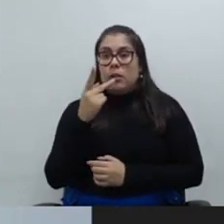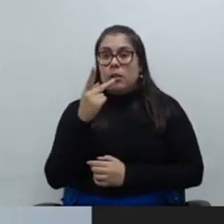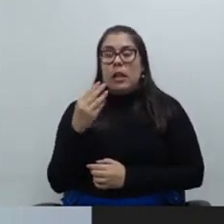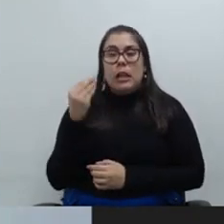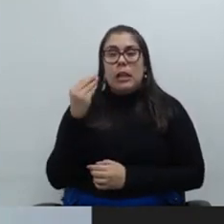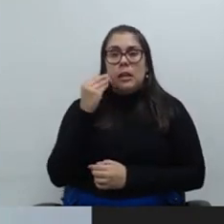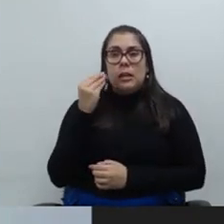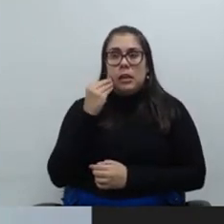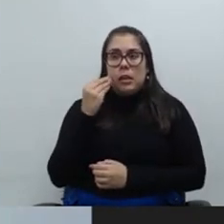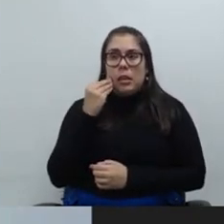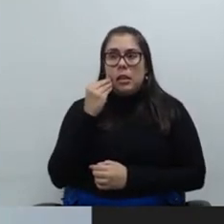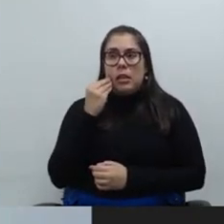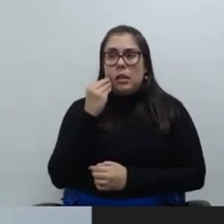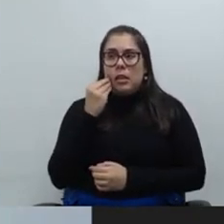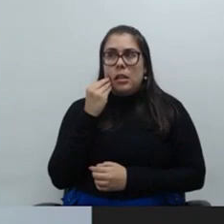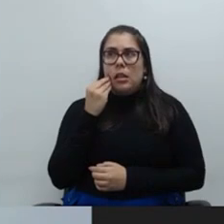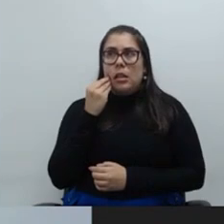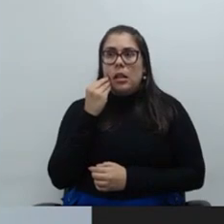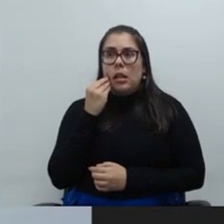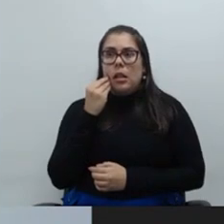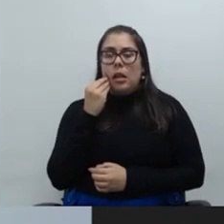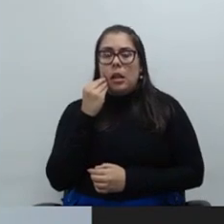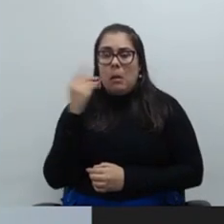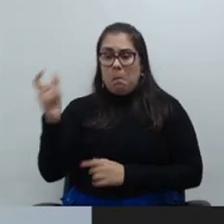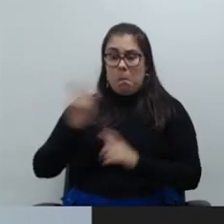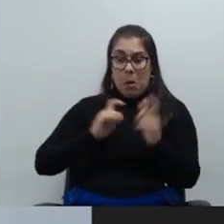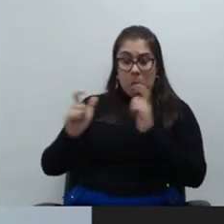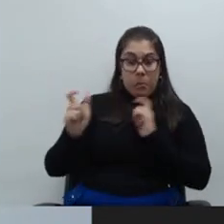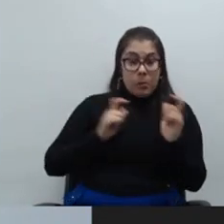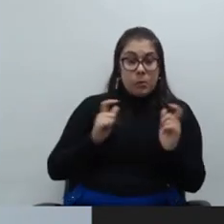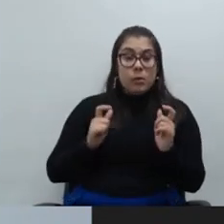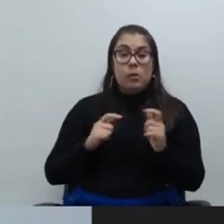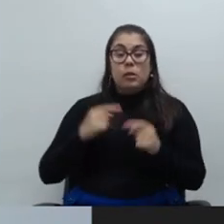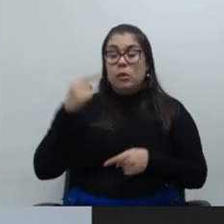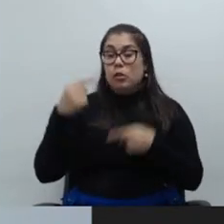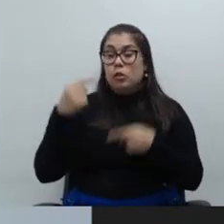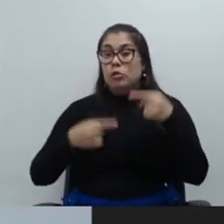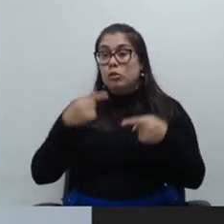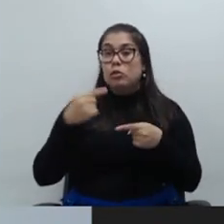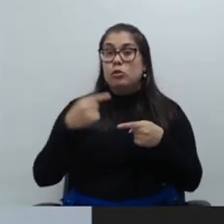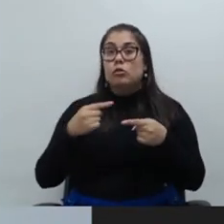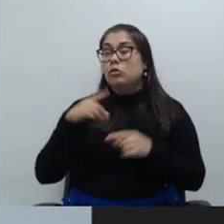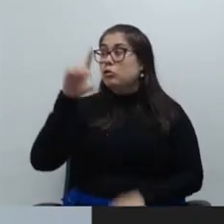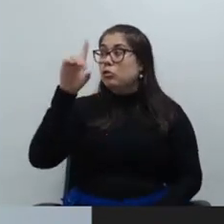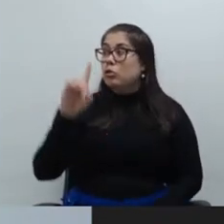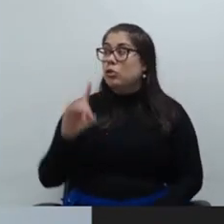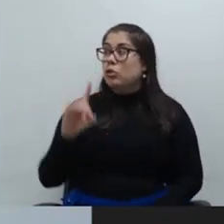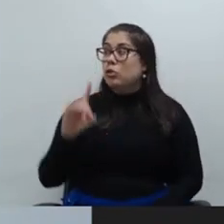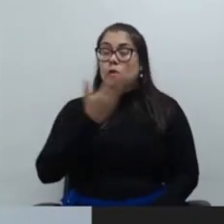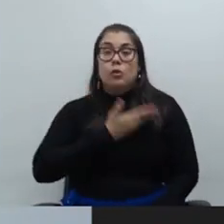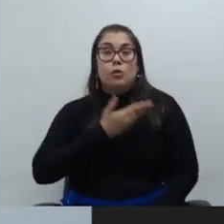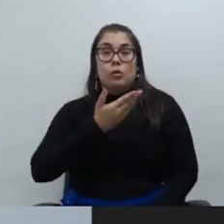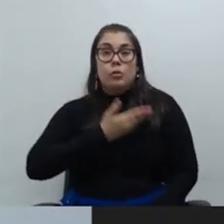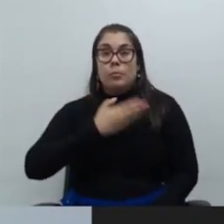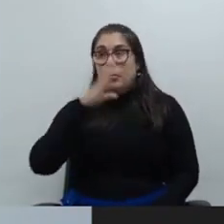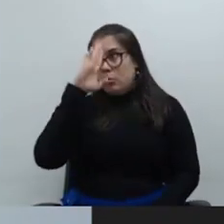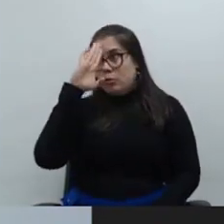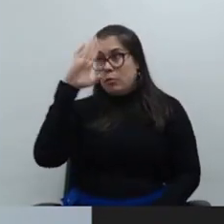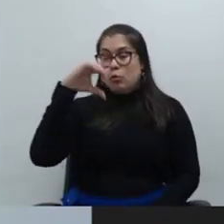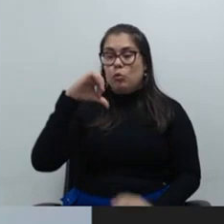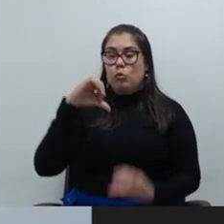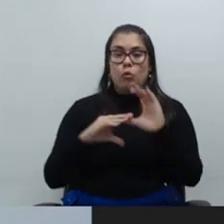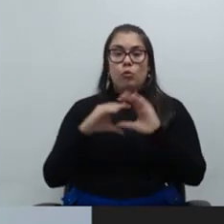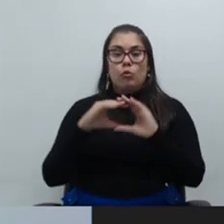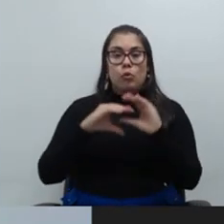cercear os meus pedidos de informação e de debate aqui na defesa dos interesses dos colegas todos especificamente do nono concurso nesse